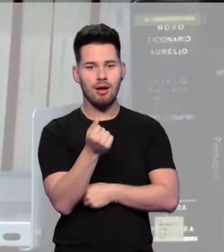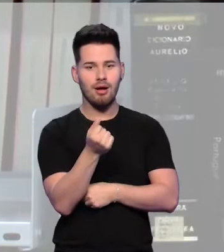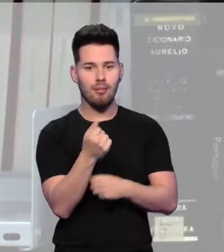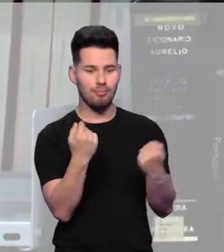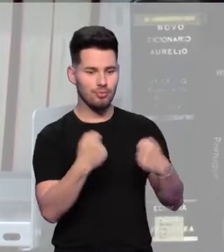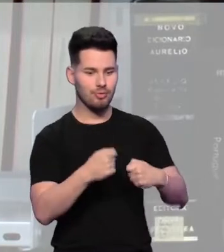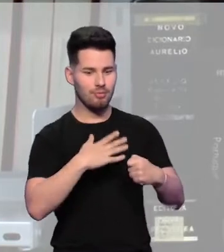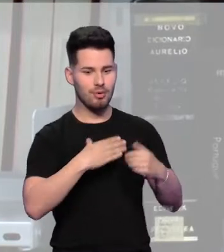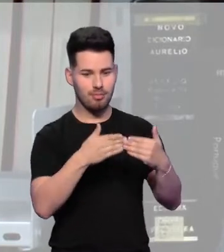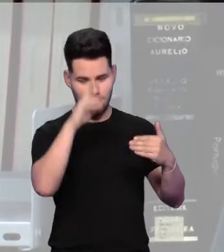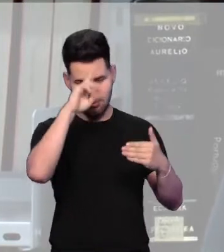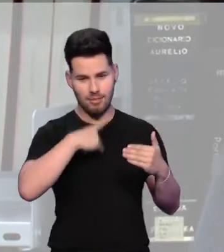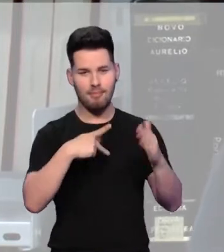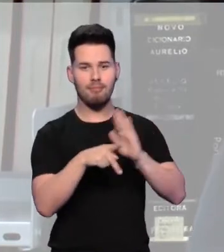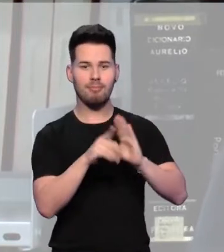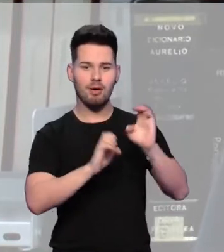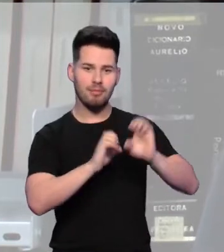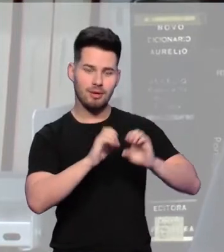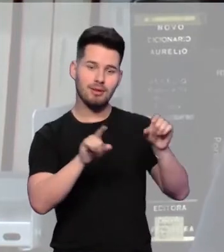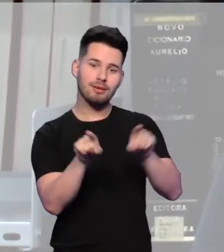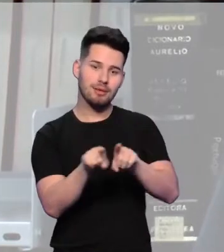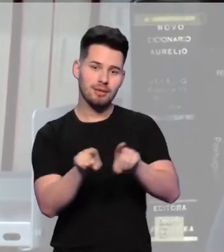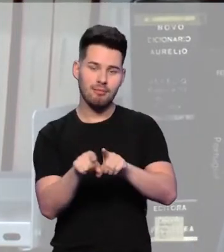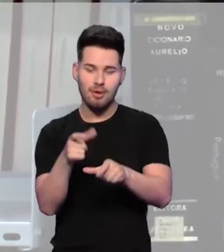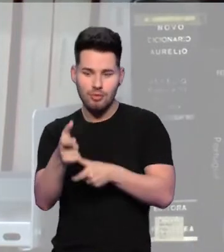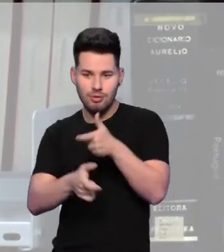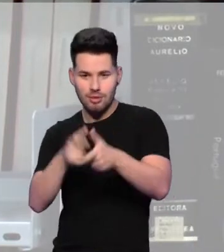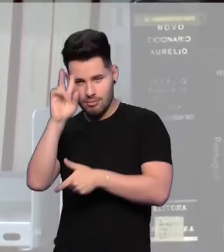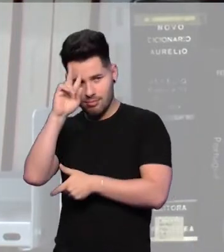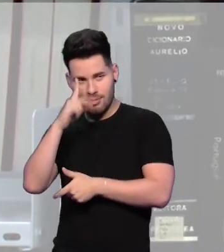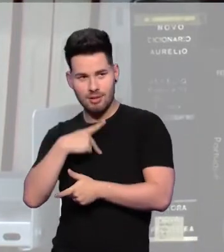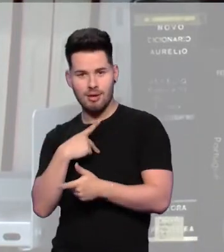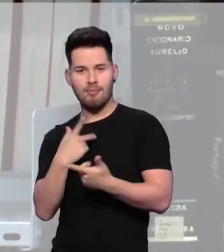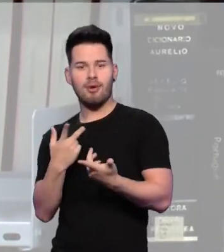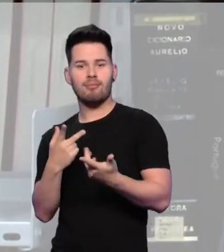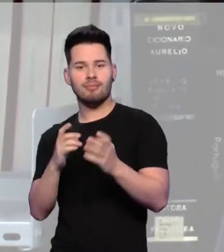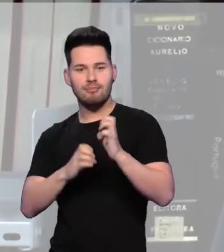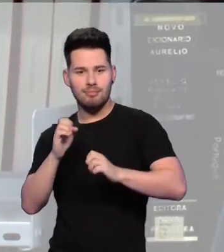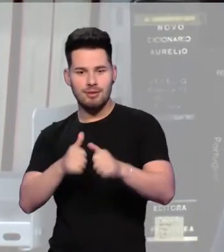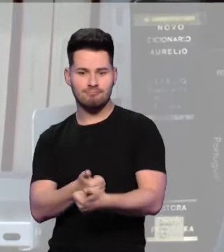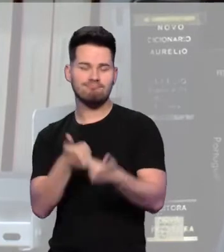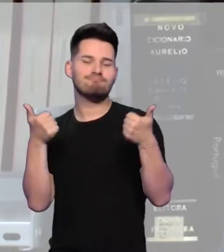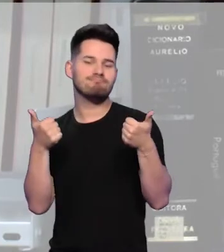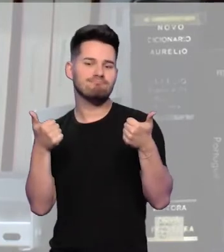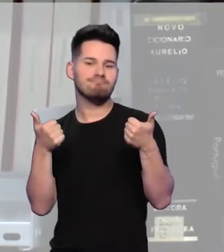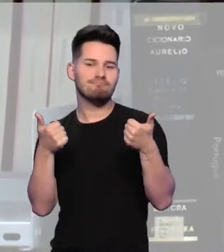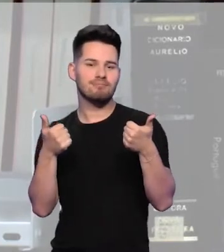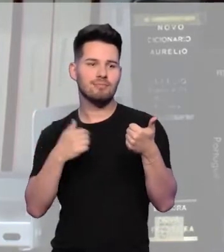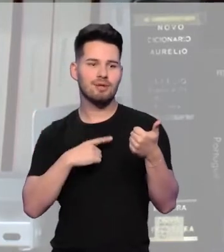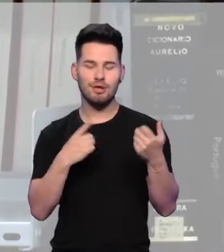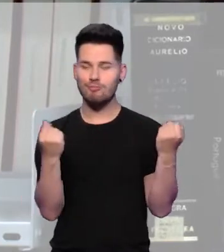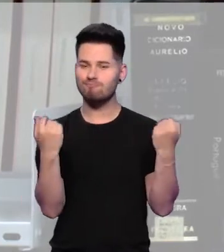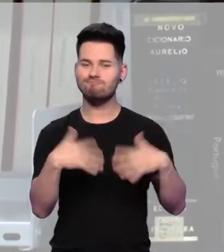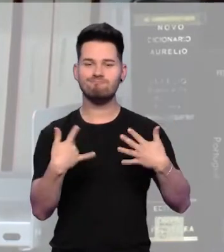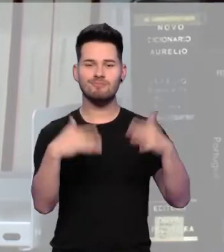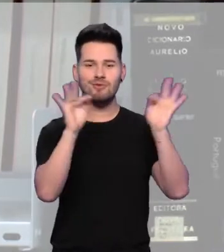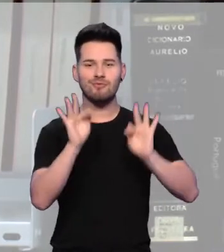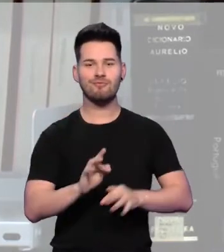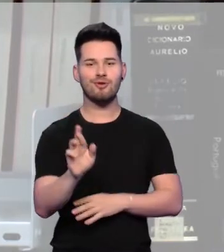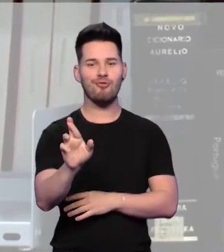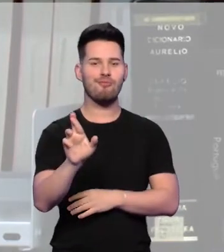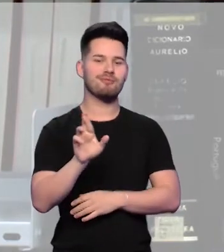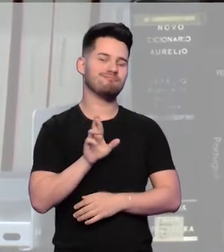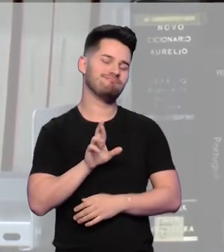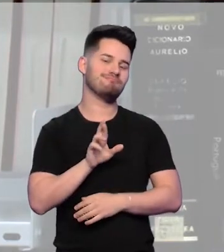me possibilitou abrir meu próprio negócio e com isso gerir o negócio de forma mais eficiente e eu estou muito